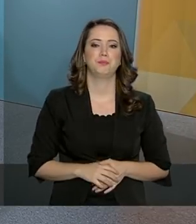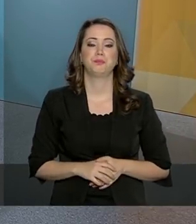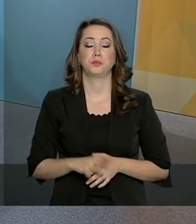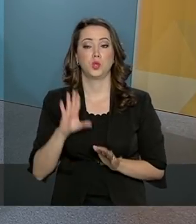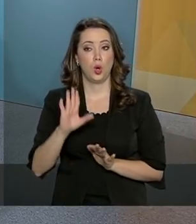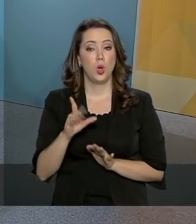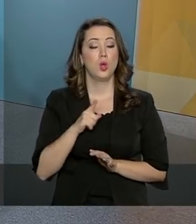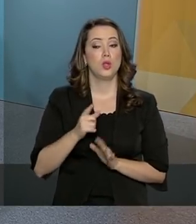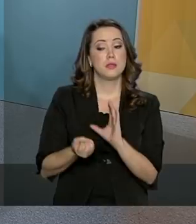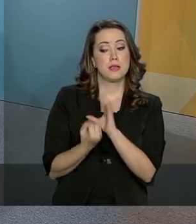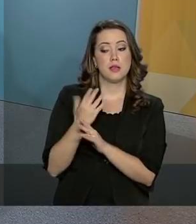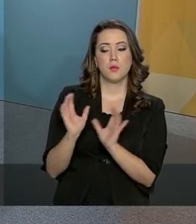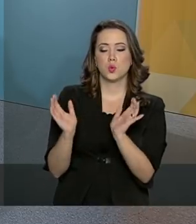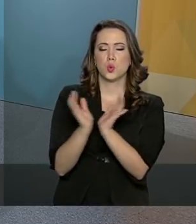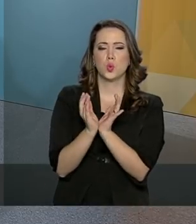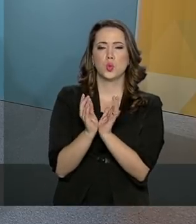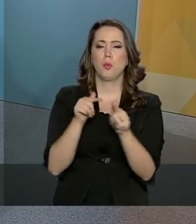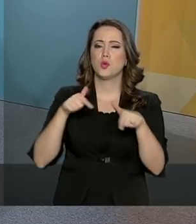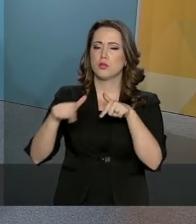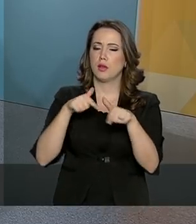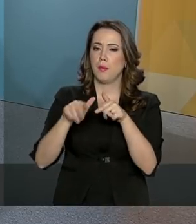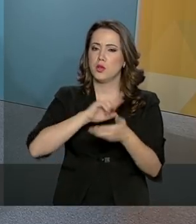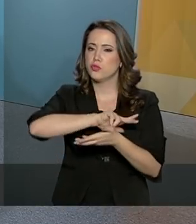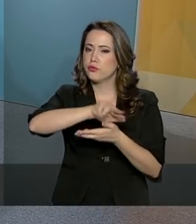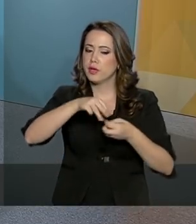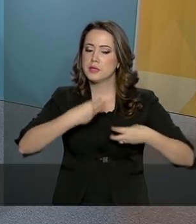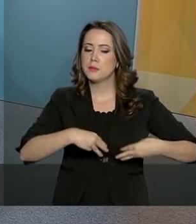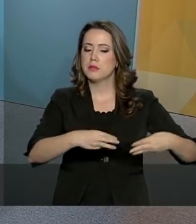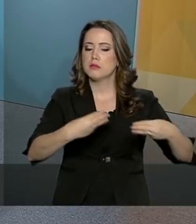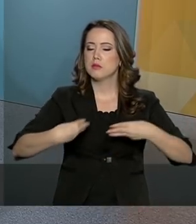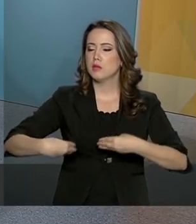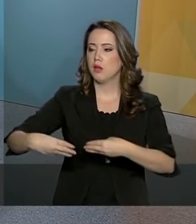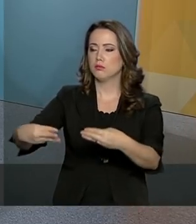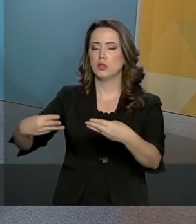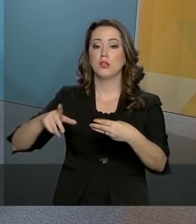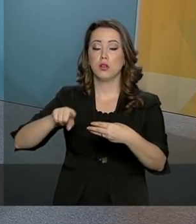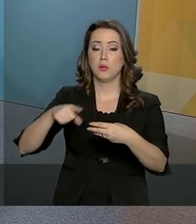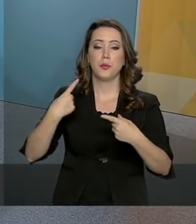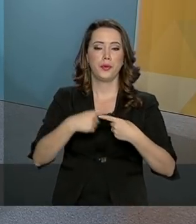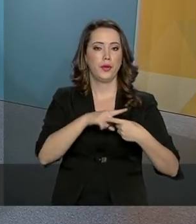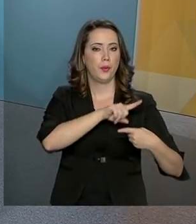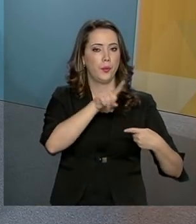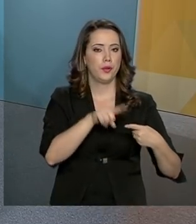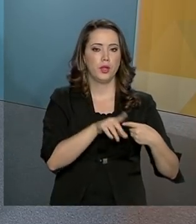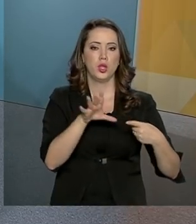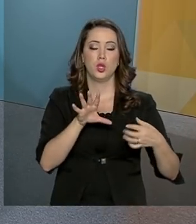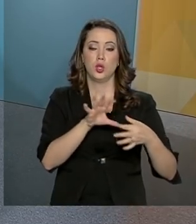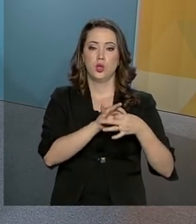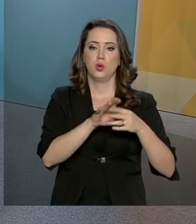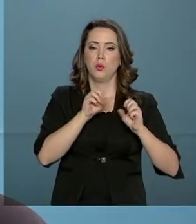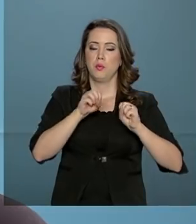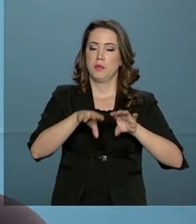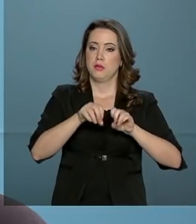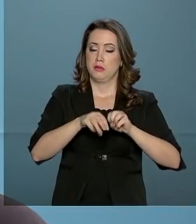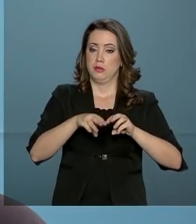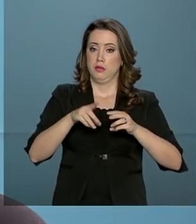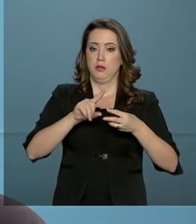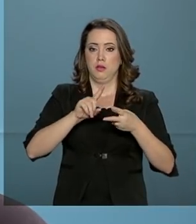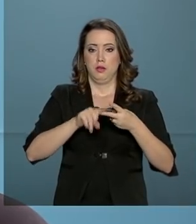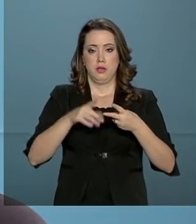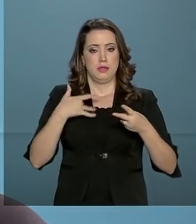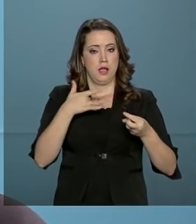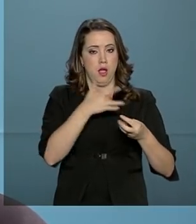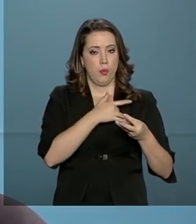grupo de trabalho com membros de diversos ministérios, porque nós vamos envolver aí o Ministério da Educação, da Saúde, Ciência e